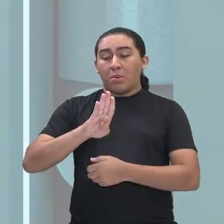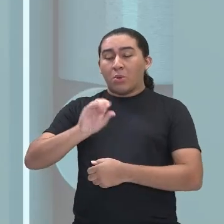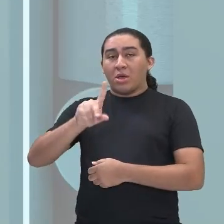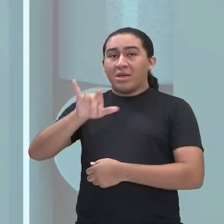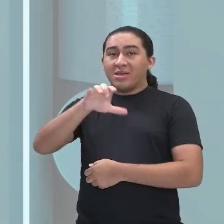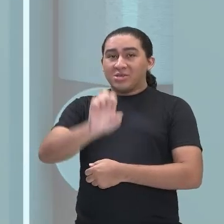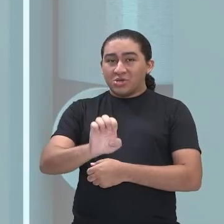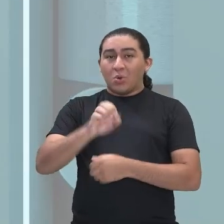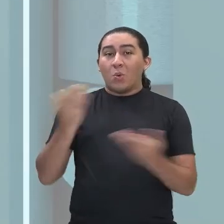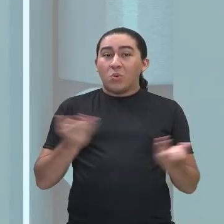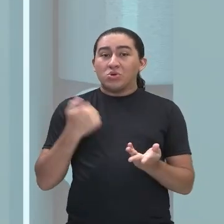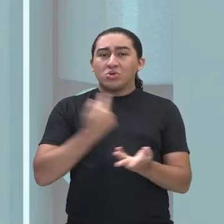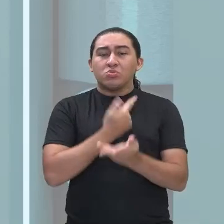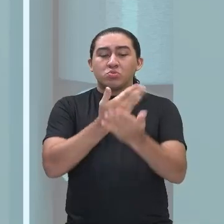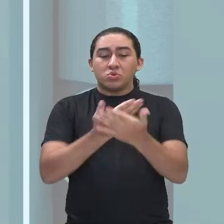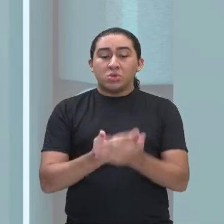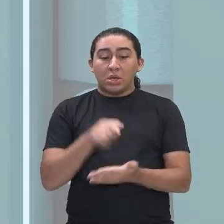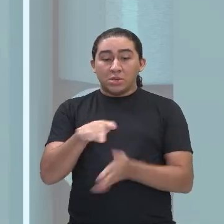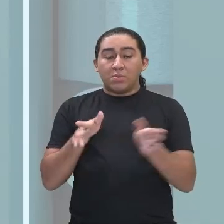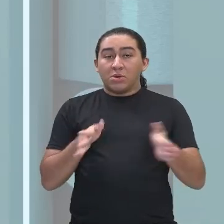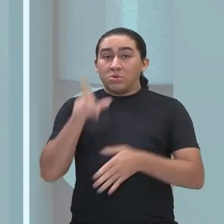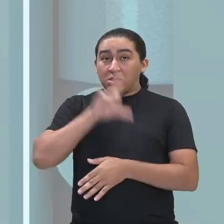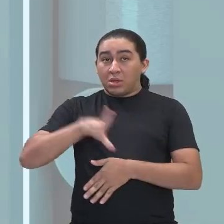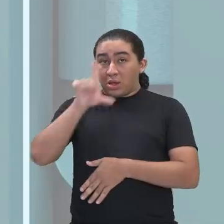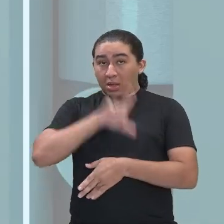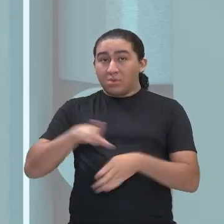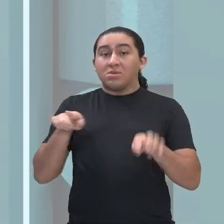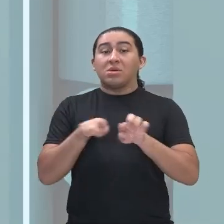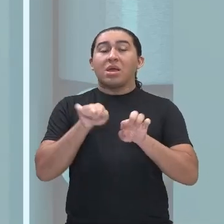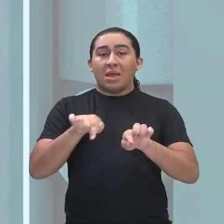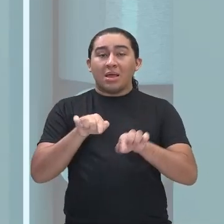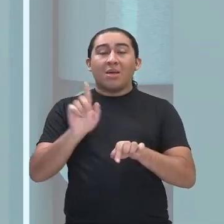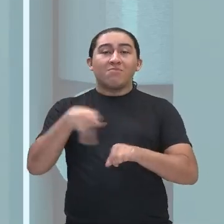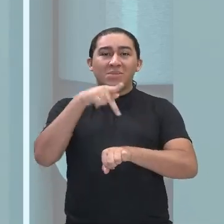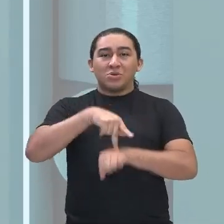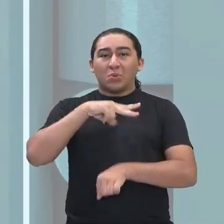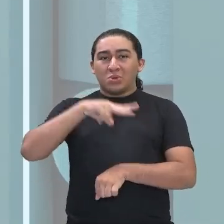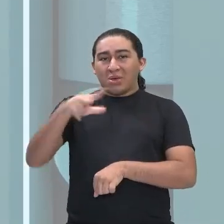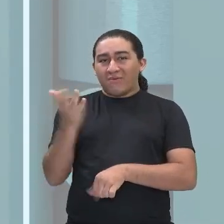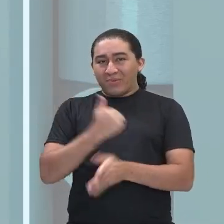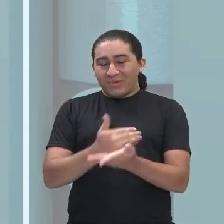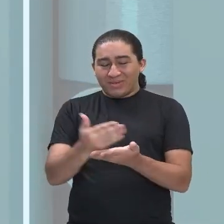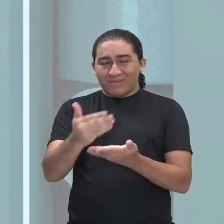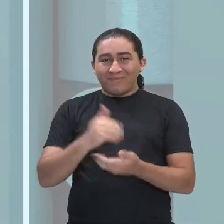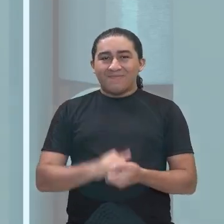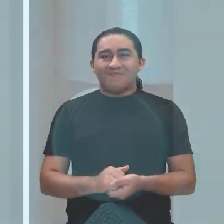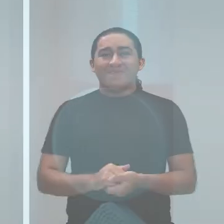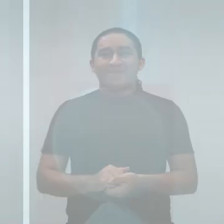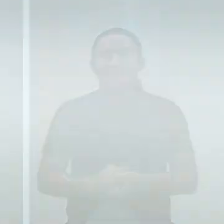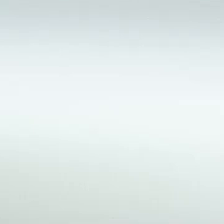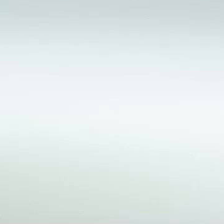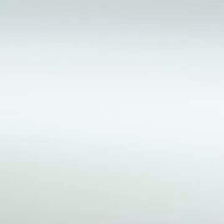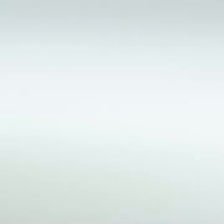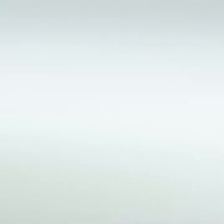Então hoje nós vamos ver o período literário Arcadismo em Portugal. Vamos para a nossa aula?